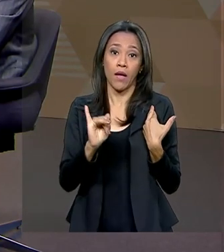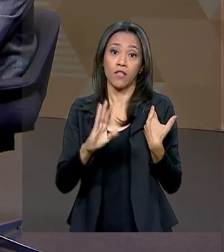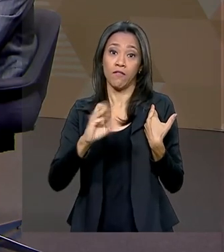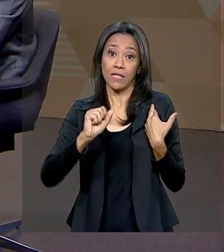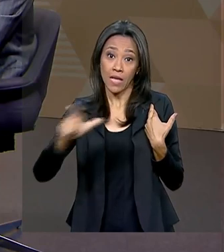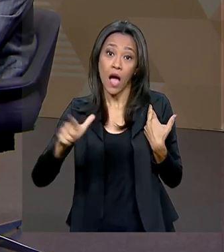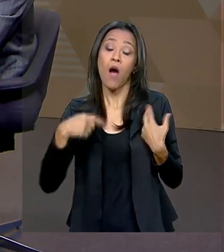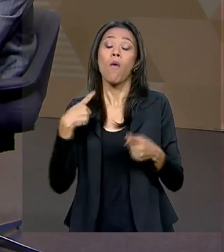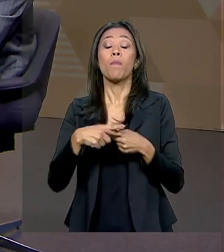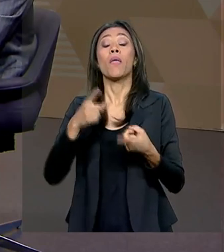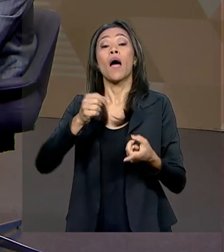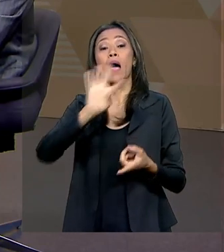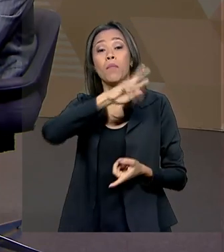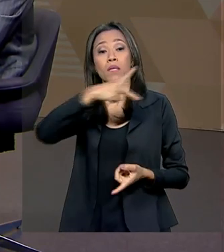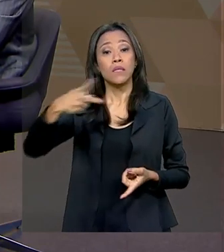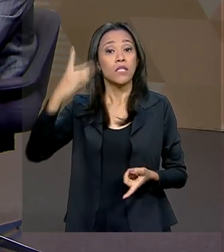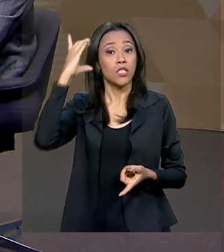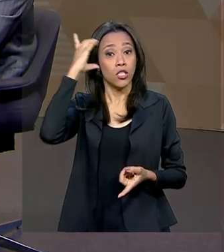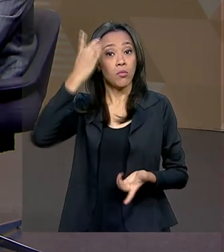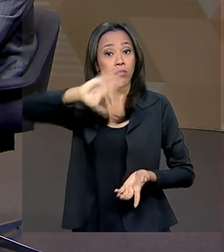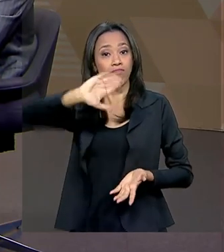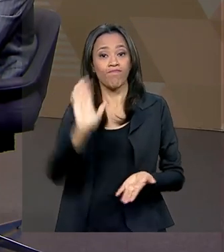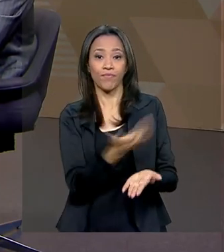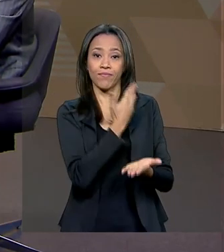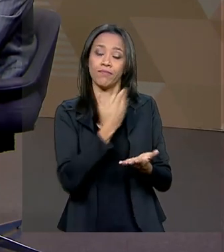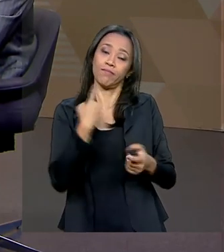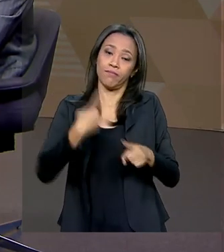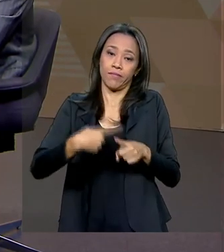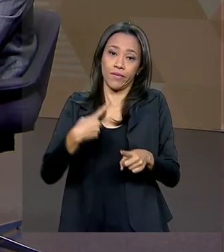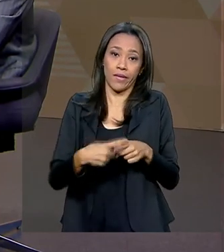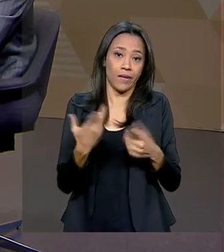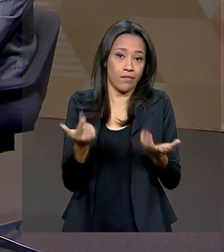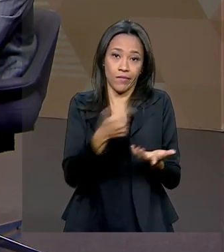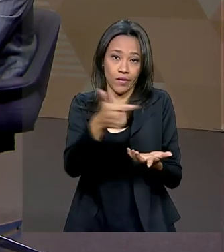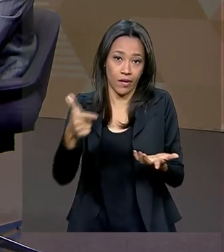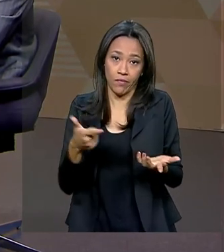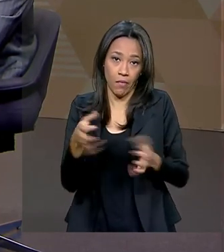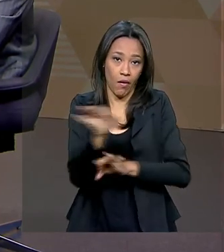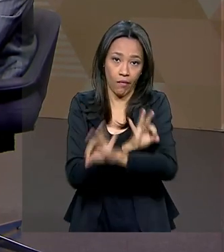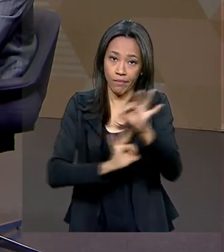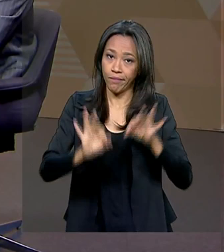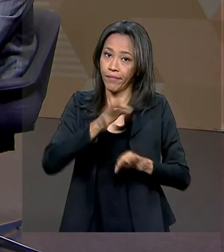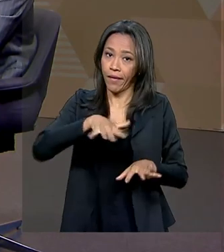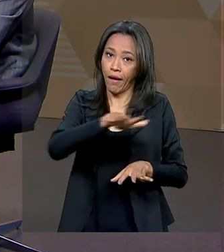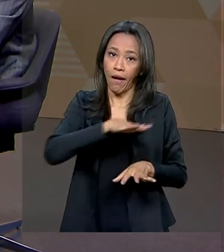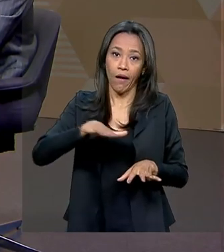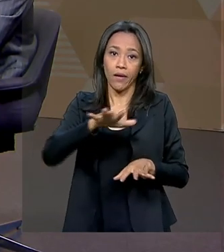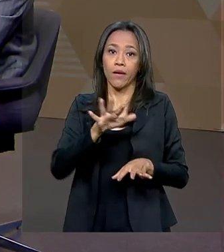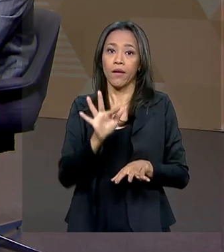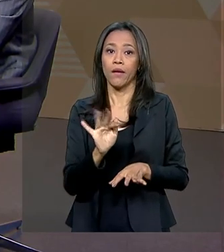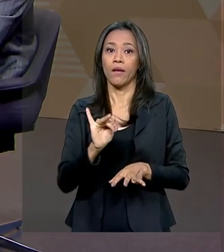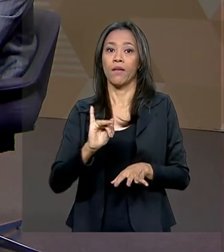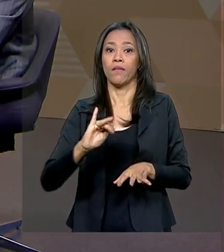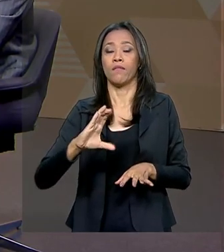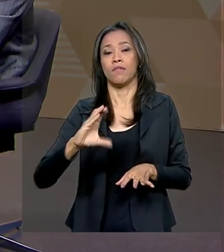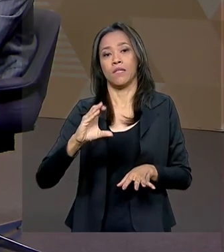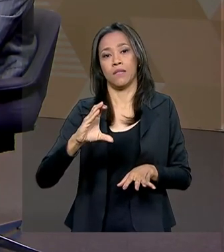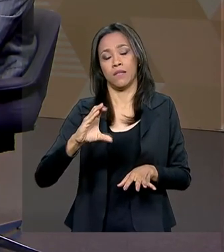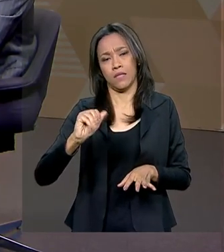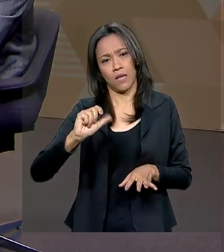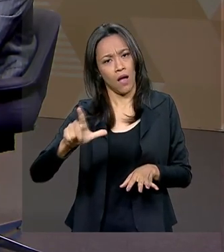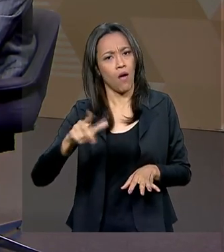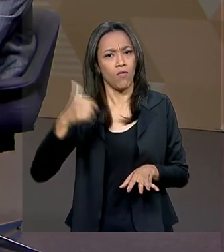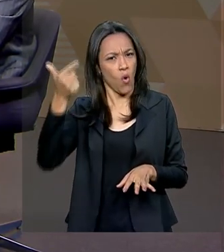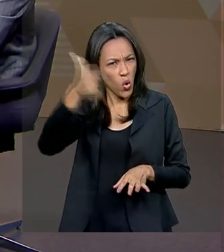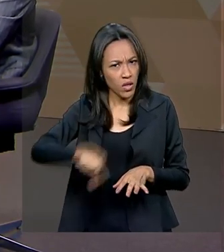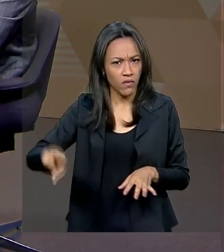empichada em função de má condução fiscal. Isso não vai acontecer de novo. E, diante desse quadro, a gente